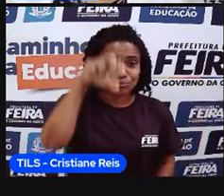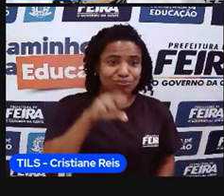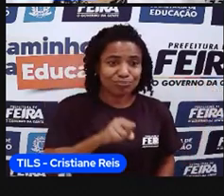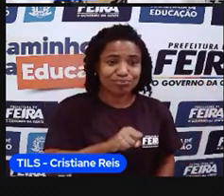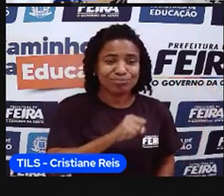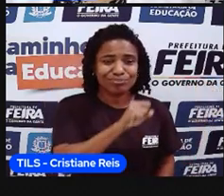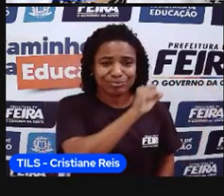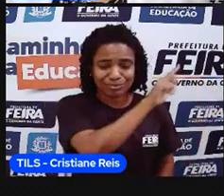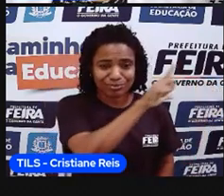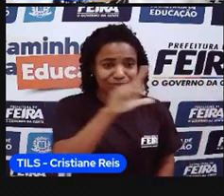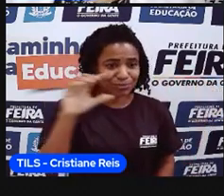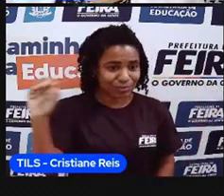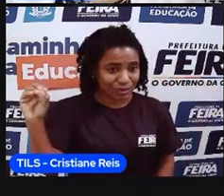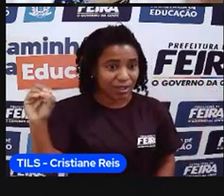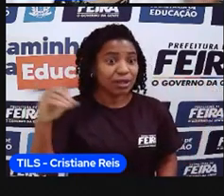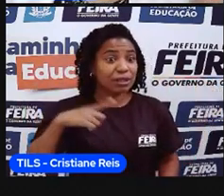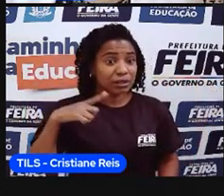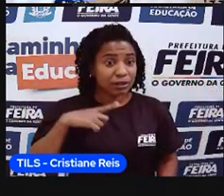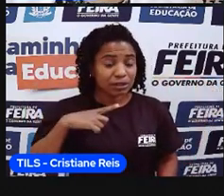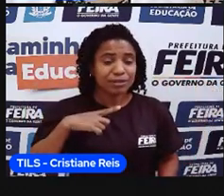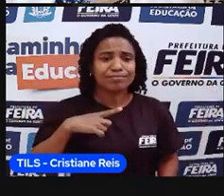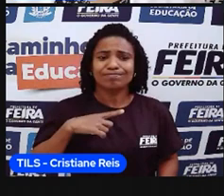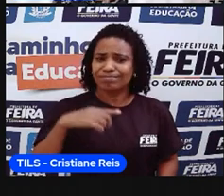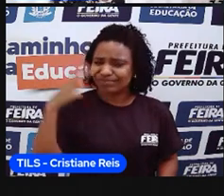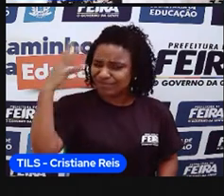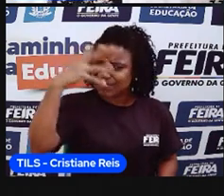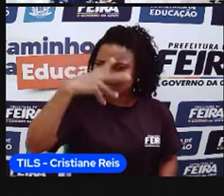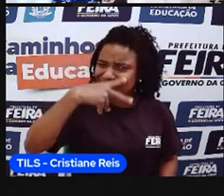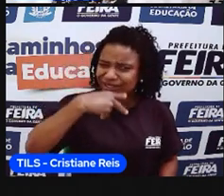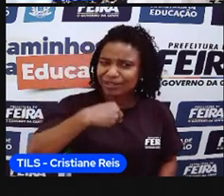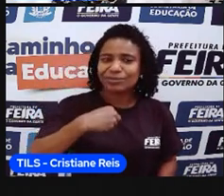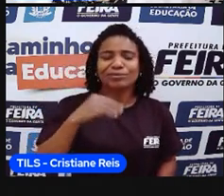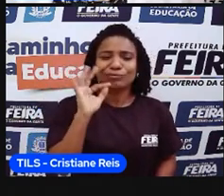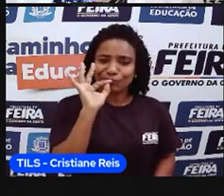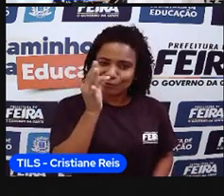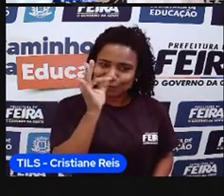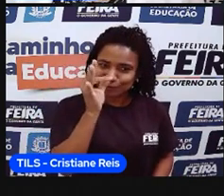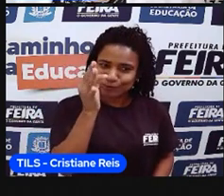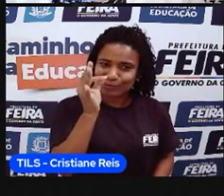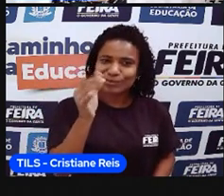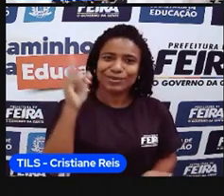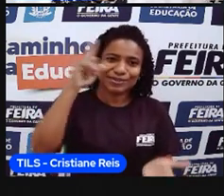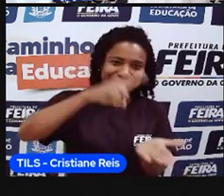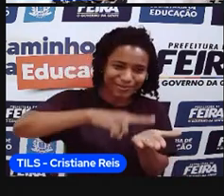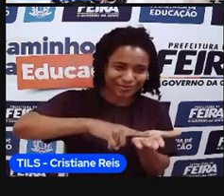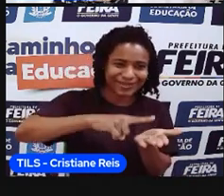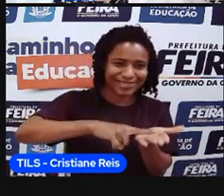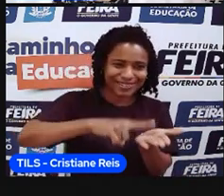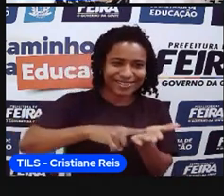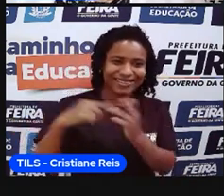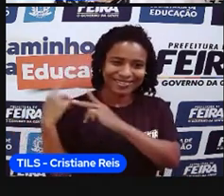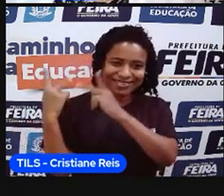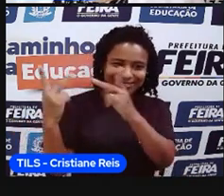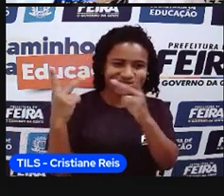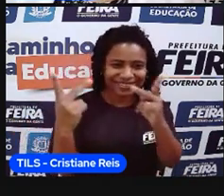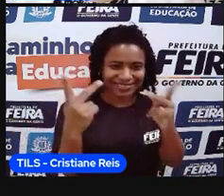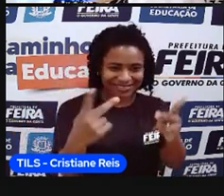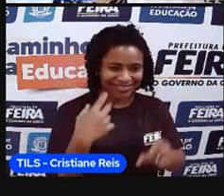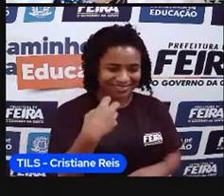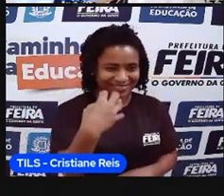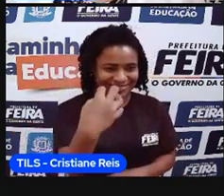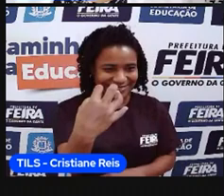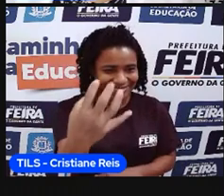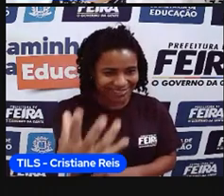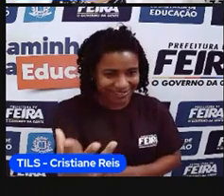lindíssimas, né, e que vocês depois podem até programar uma viagezinha, né, para fazer um passeio para lá. Agora chegou a nossa